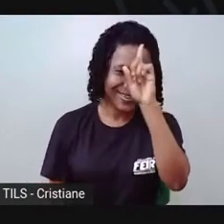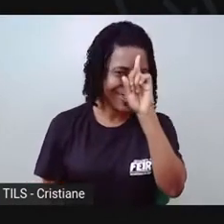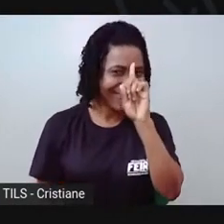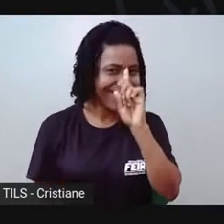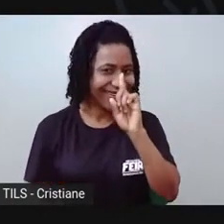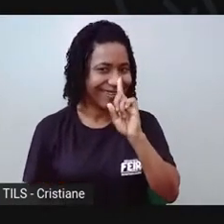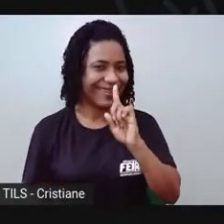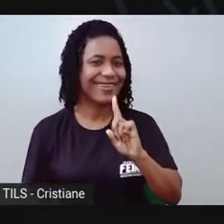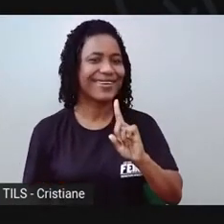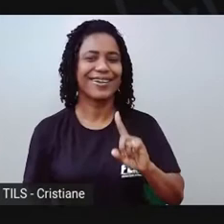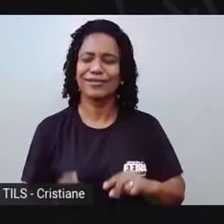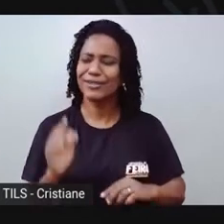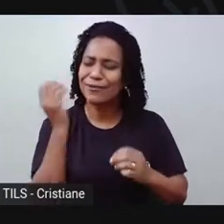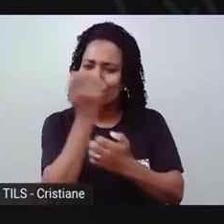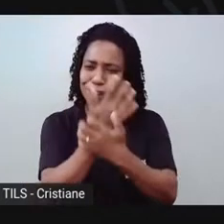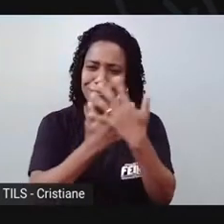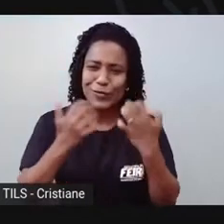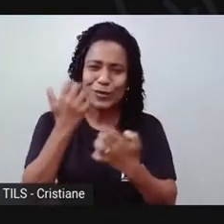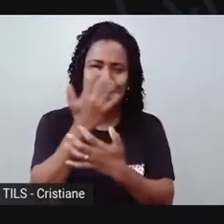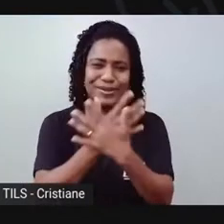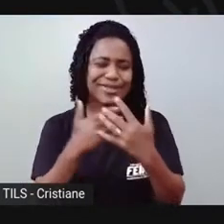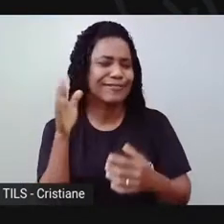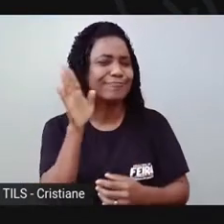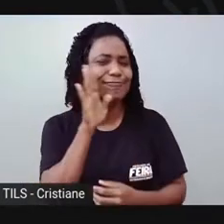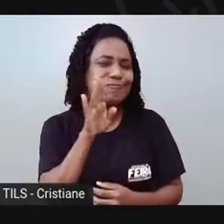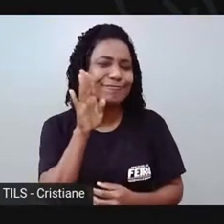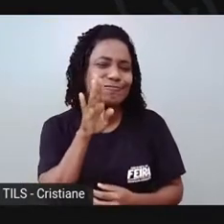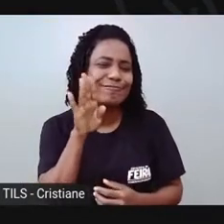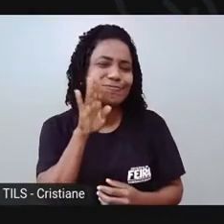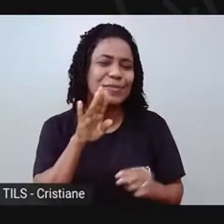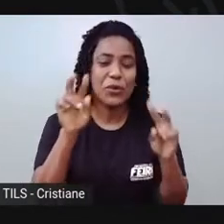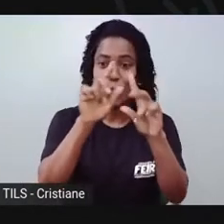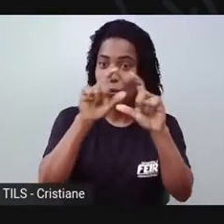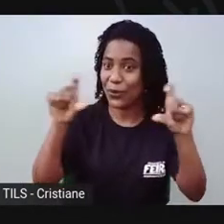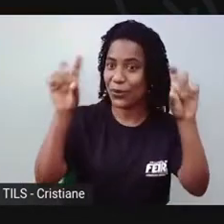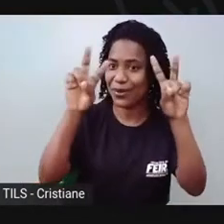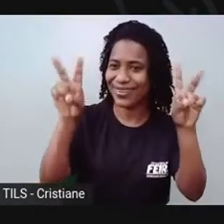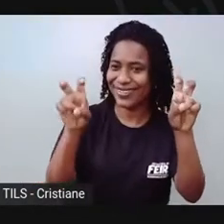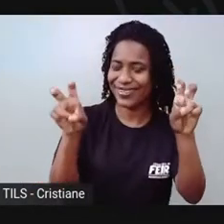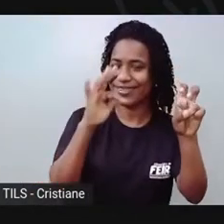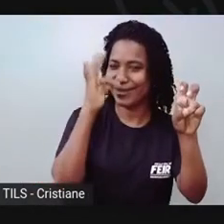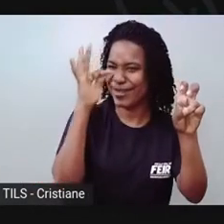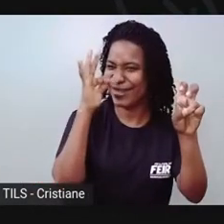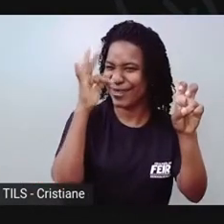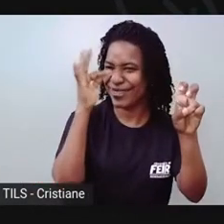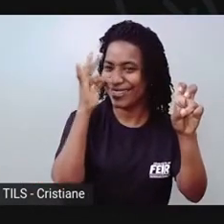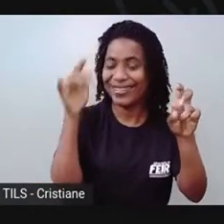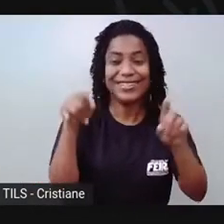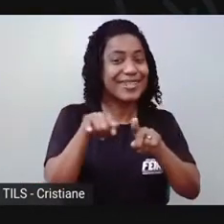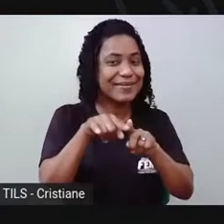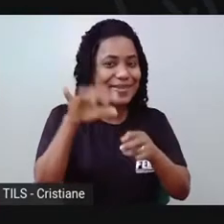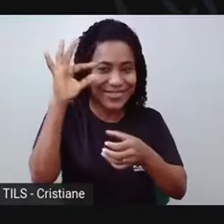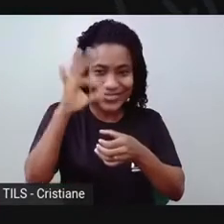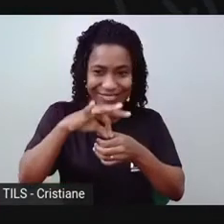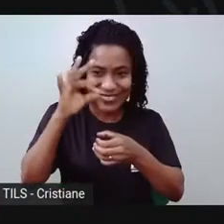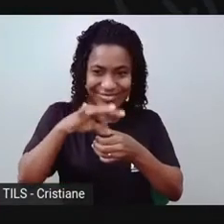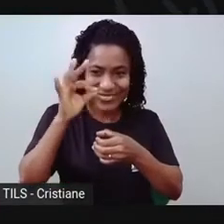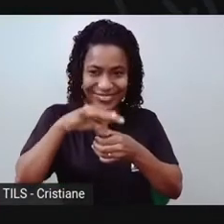música legal que fala sobre as flores! A gente fez até um chá! Isso mesmo!